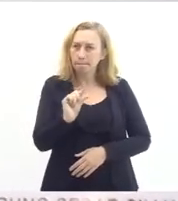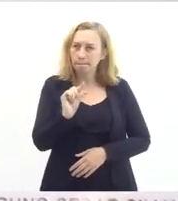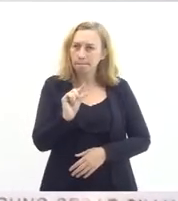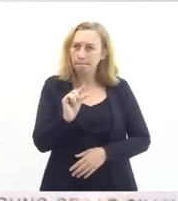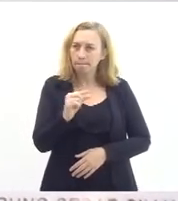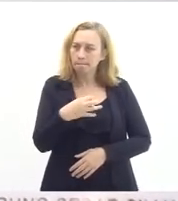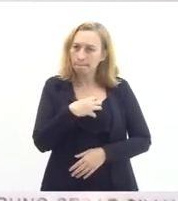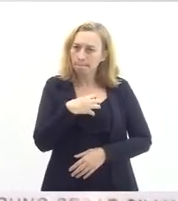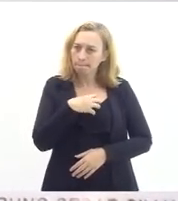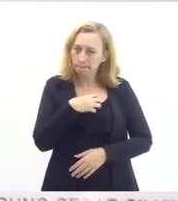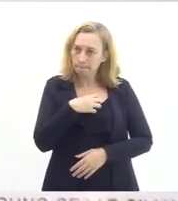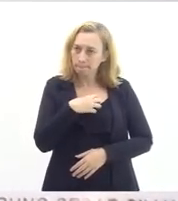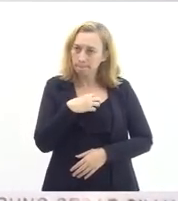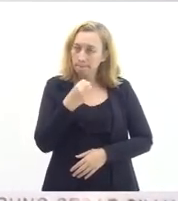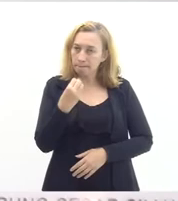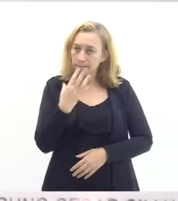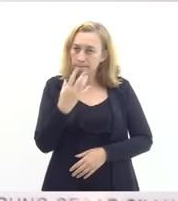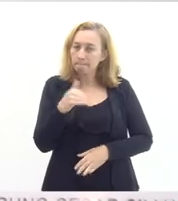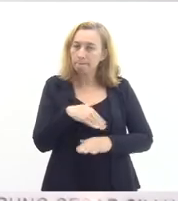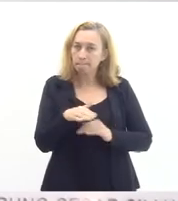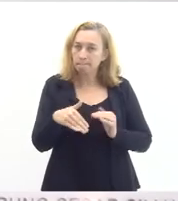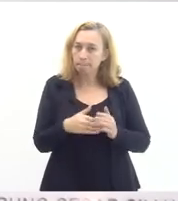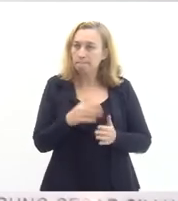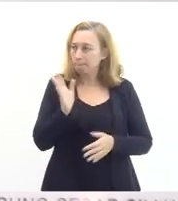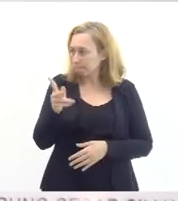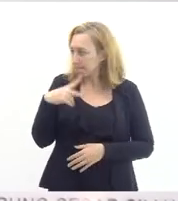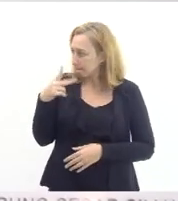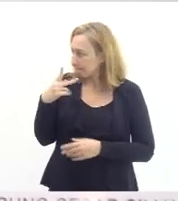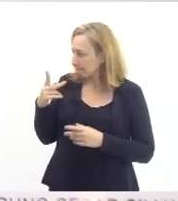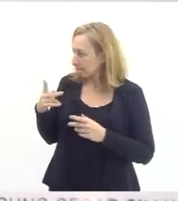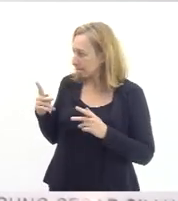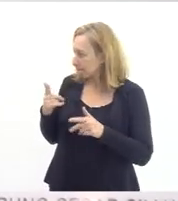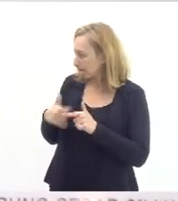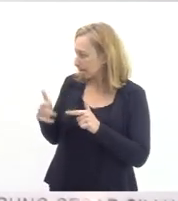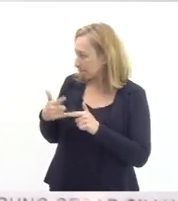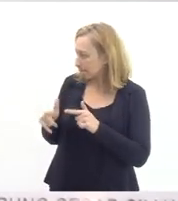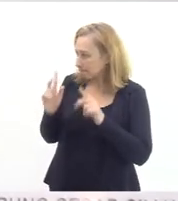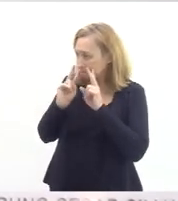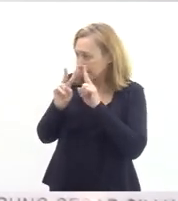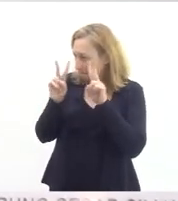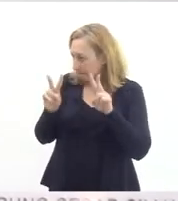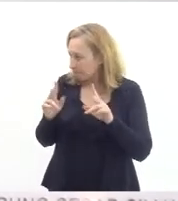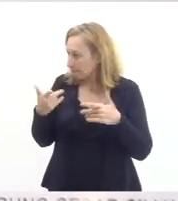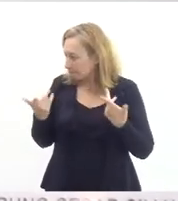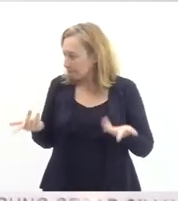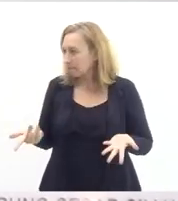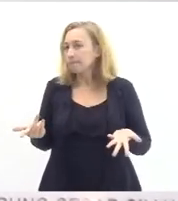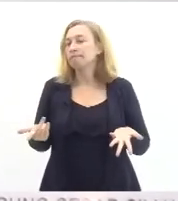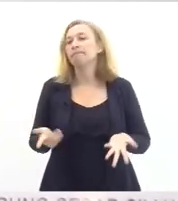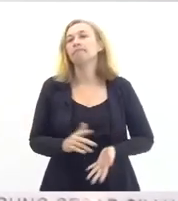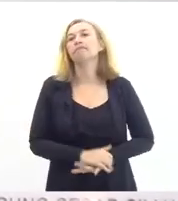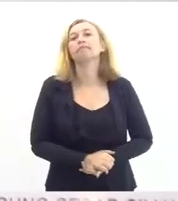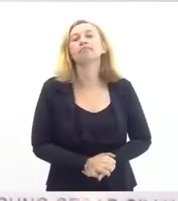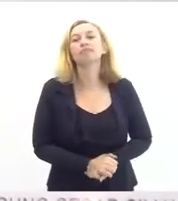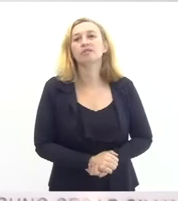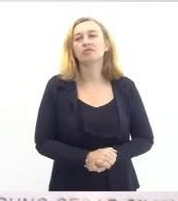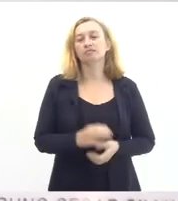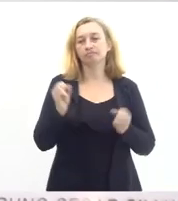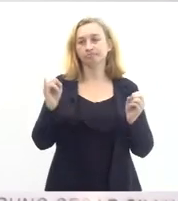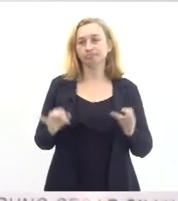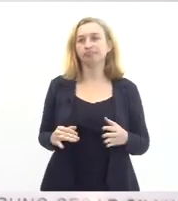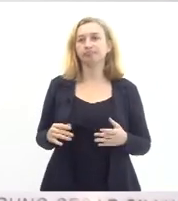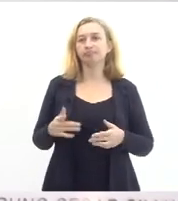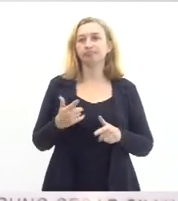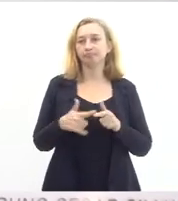sinto bastante contemplado acho que o problema aqui está bem evidente então eu vou trazer aqui uma ilustração desse problema e como ele